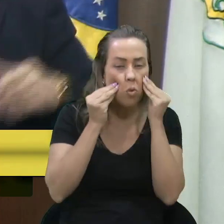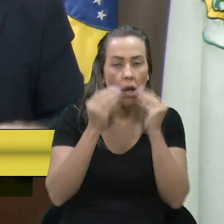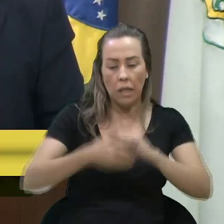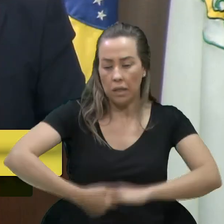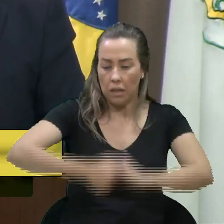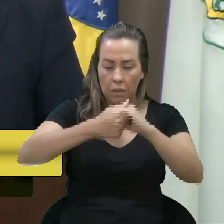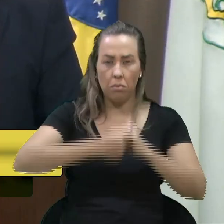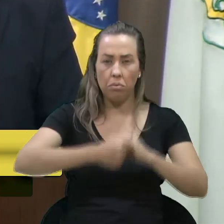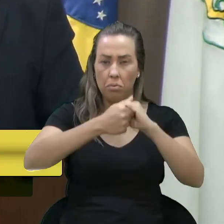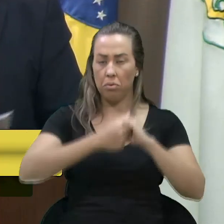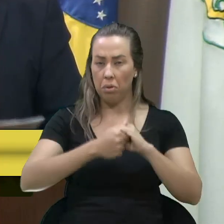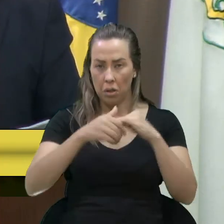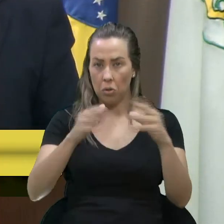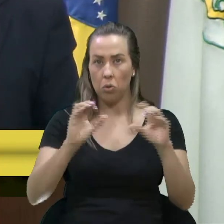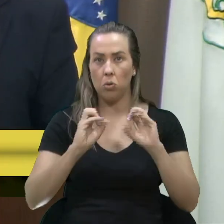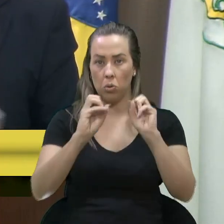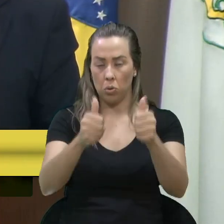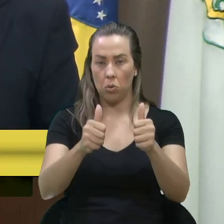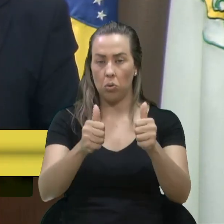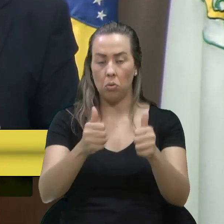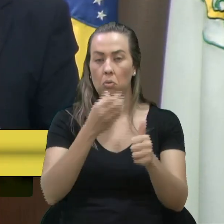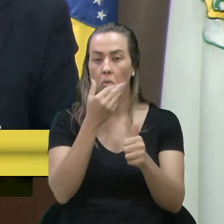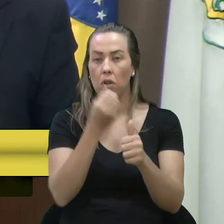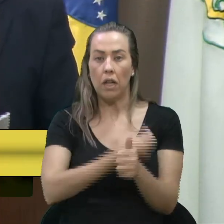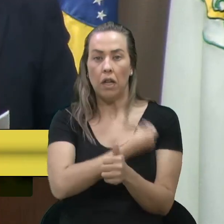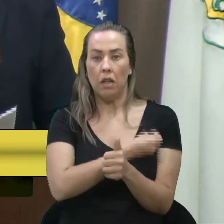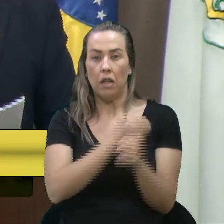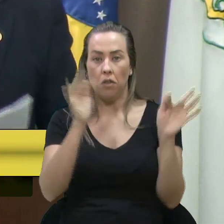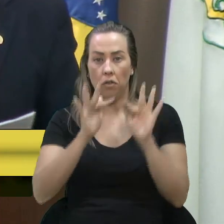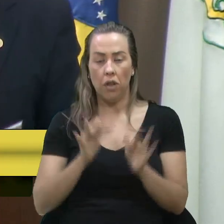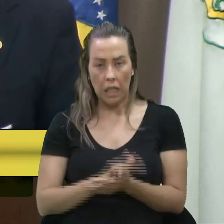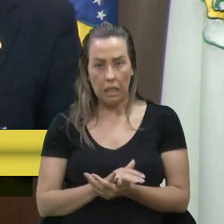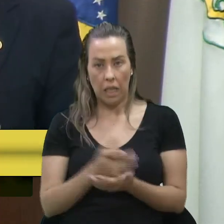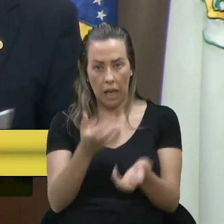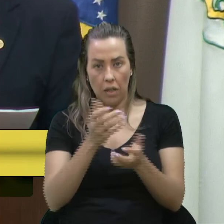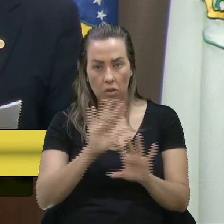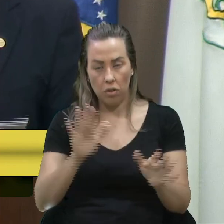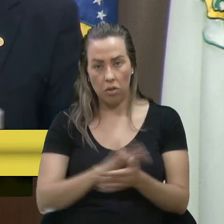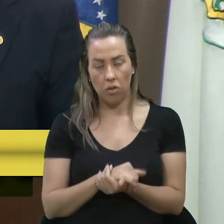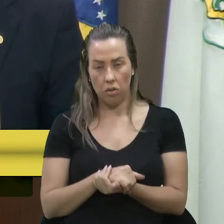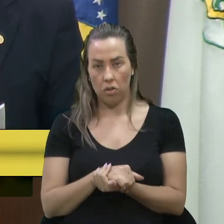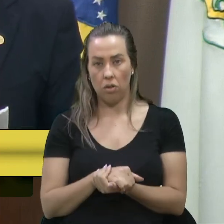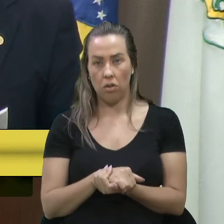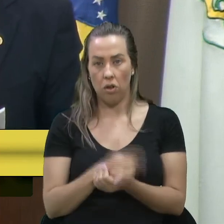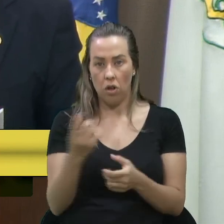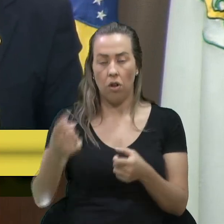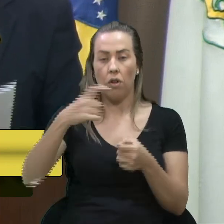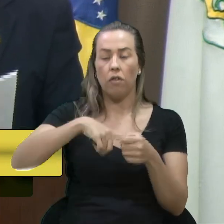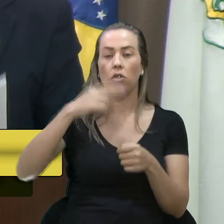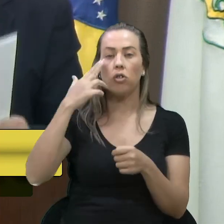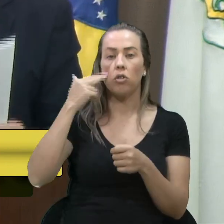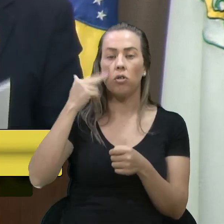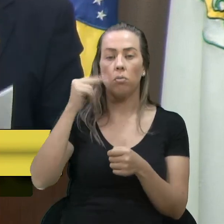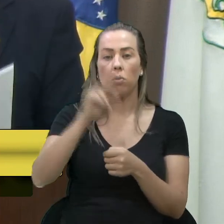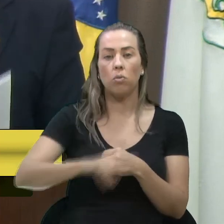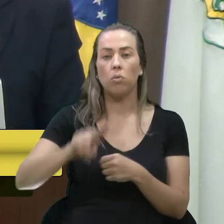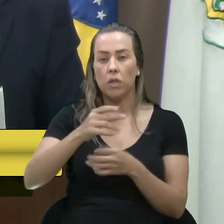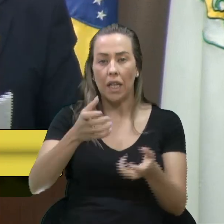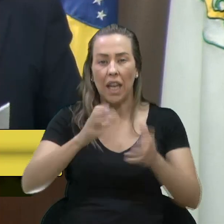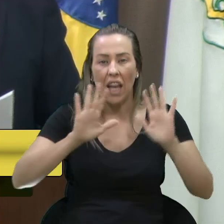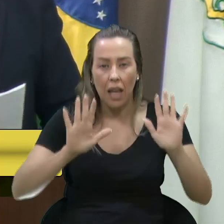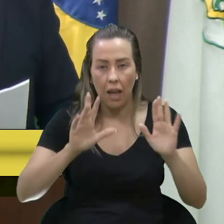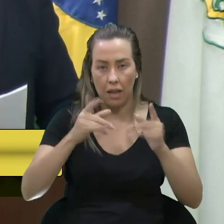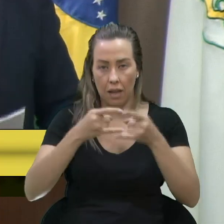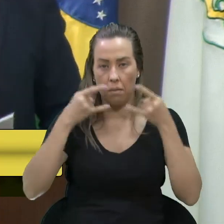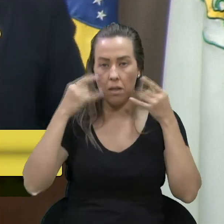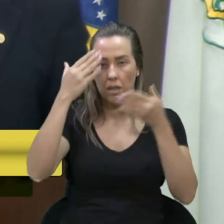as mãos e aí estava todo mundo comendo, tranquilo e feliz. É isso que nós queremos, que volte tudo ao normal e usa quem quer, mais uma